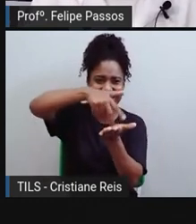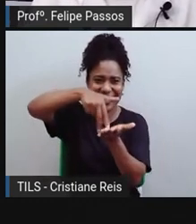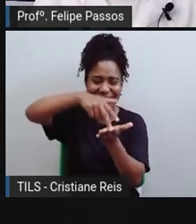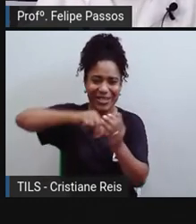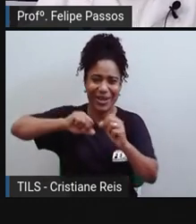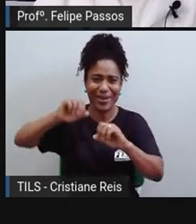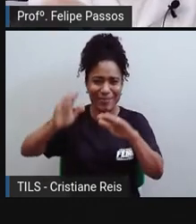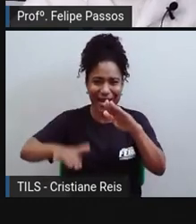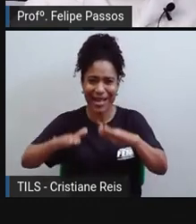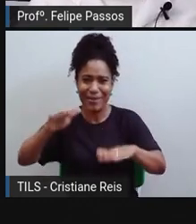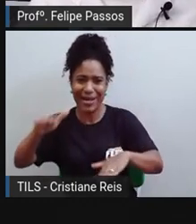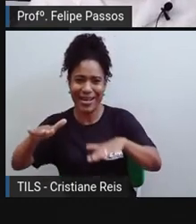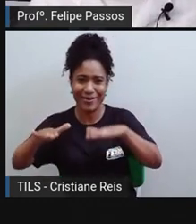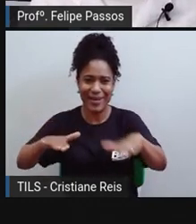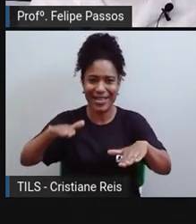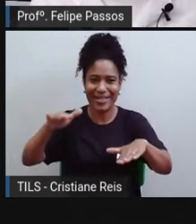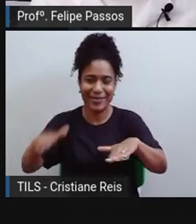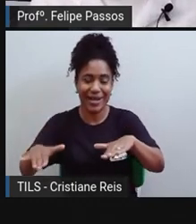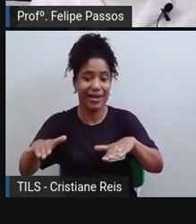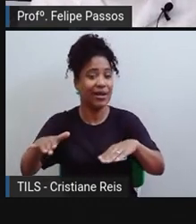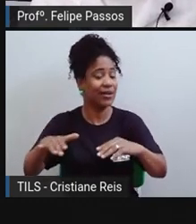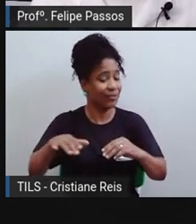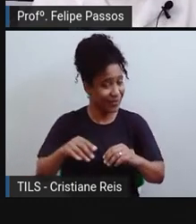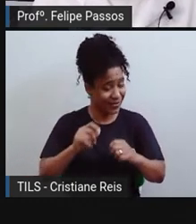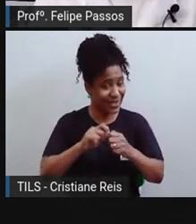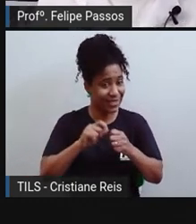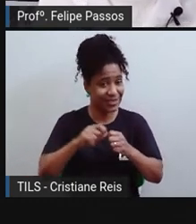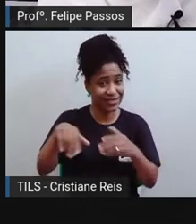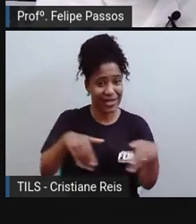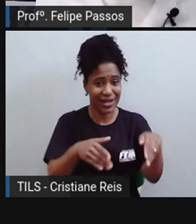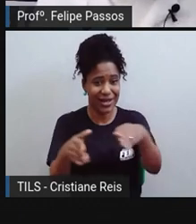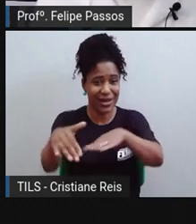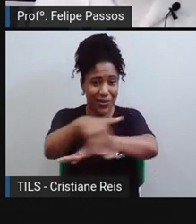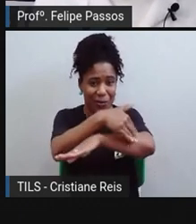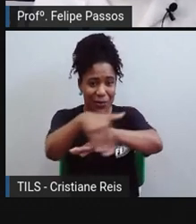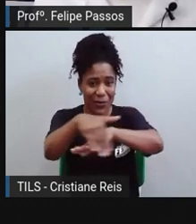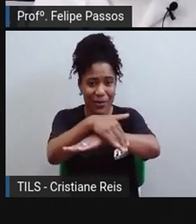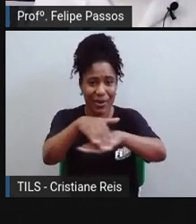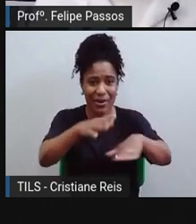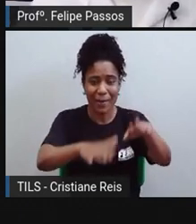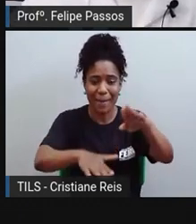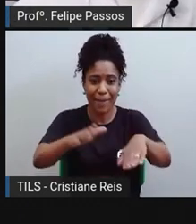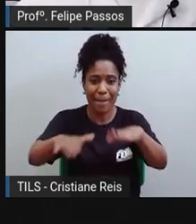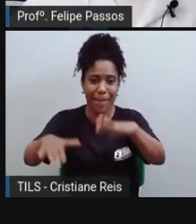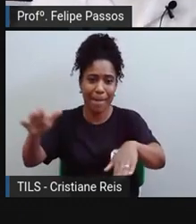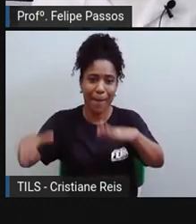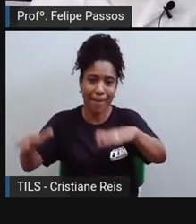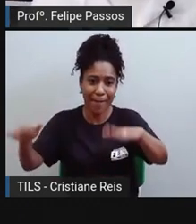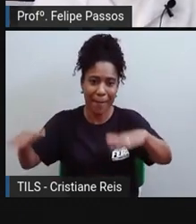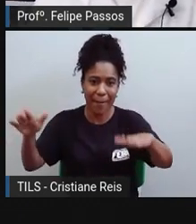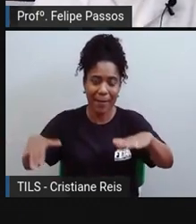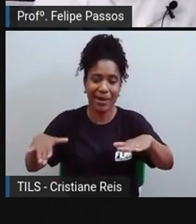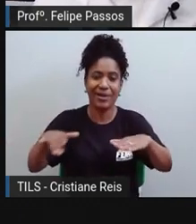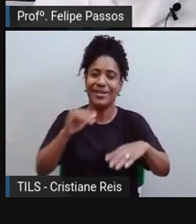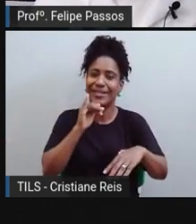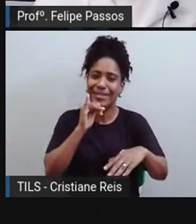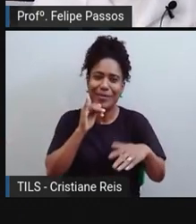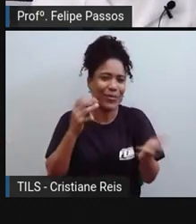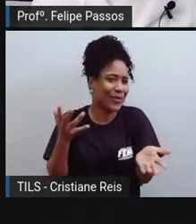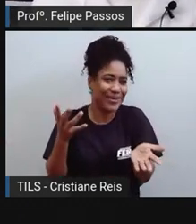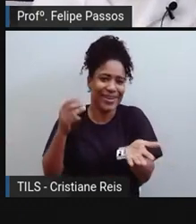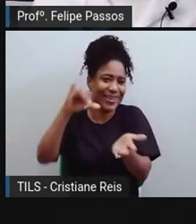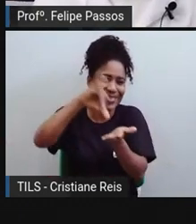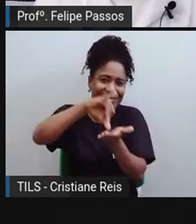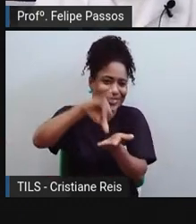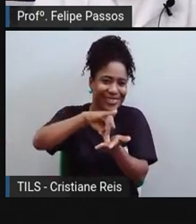aquelas luzes, essa energia pode ser acumulada. então imagina um grande centro urbano, o centro da nossa cidade, o centro da cidade de São